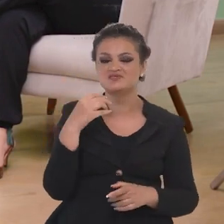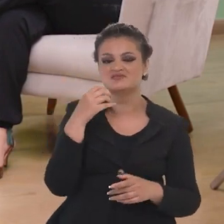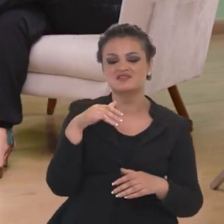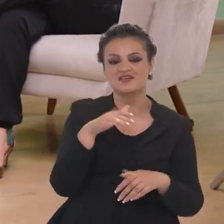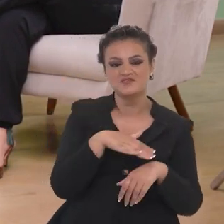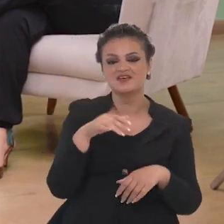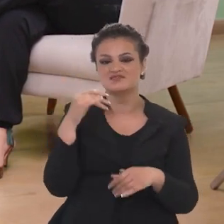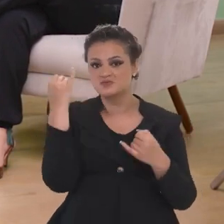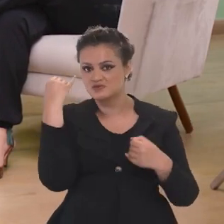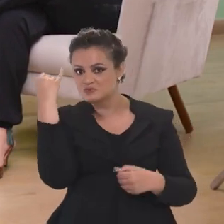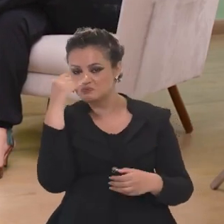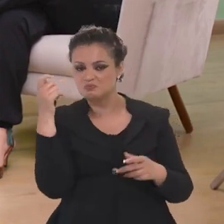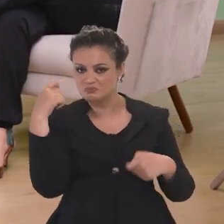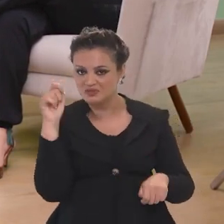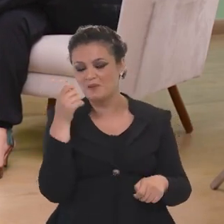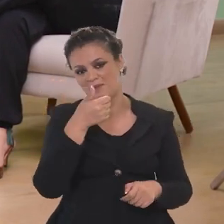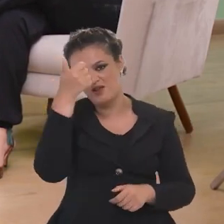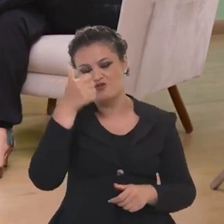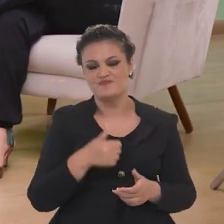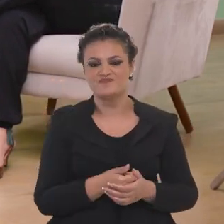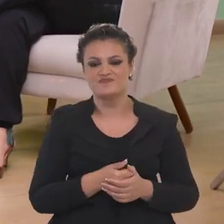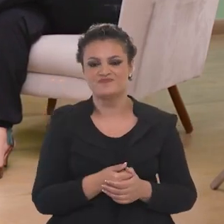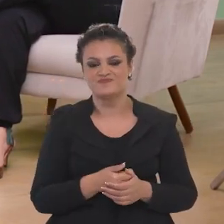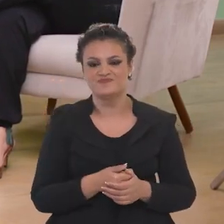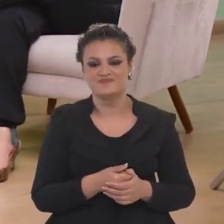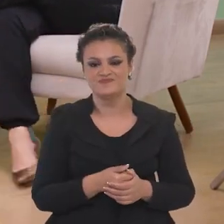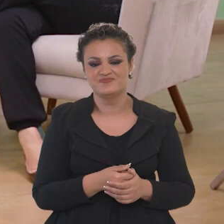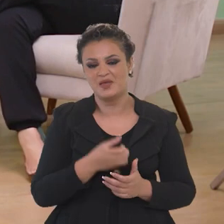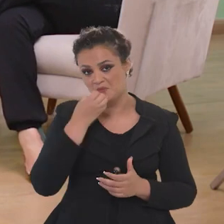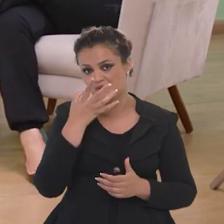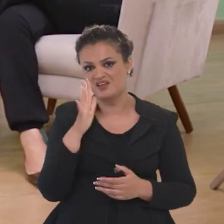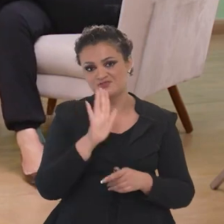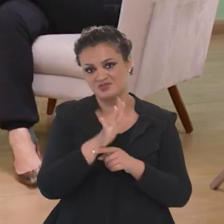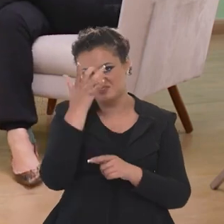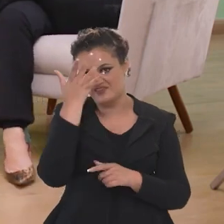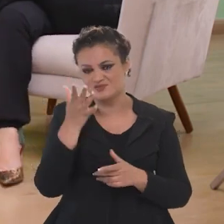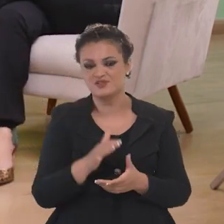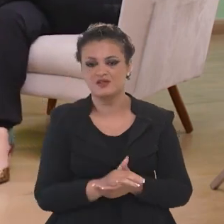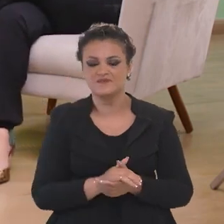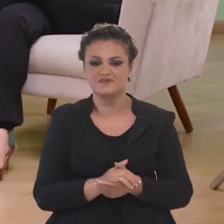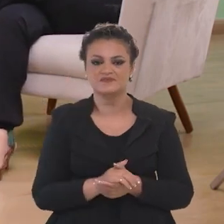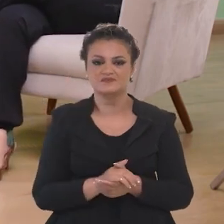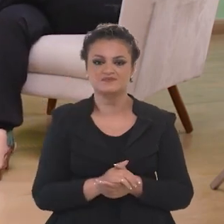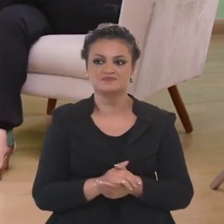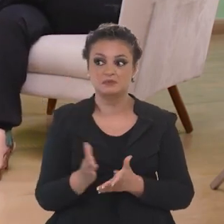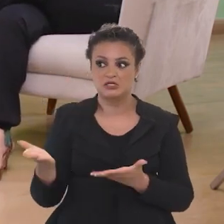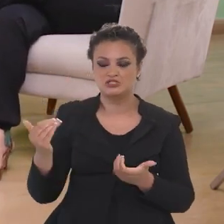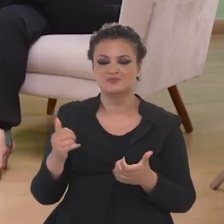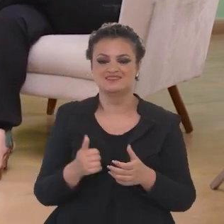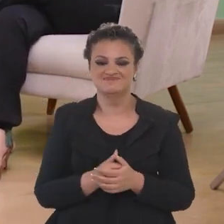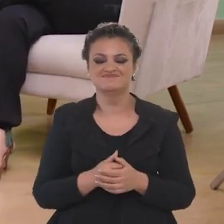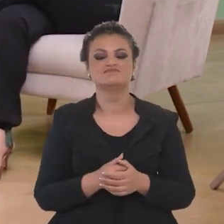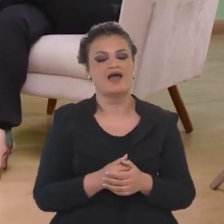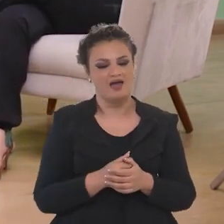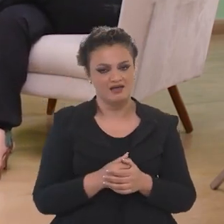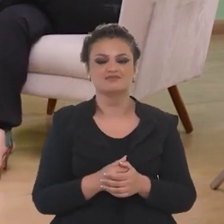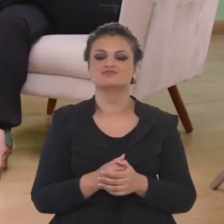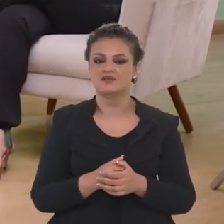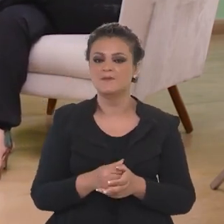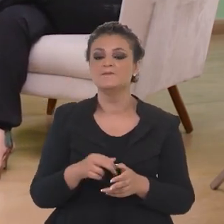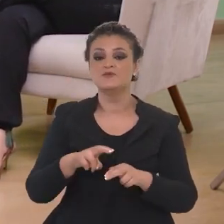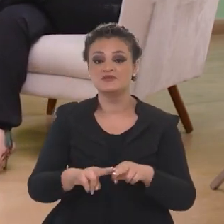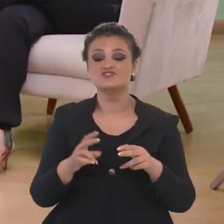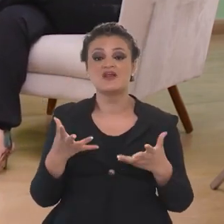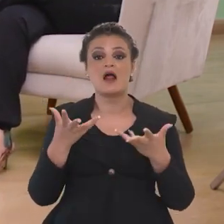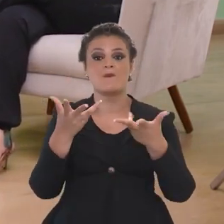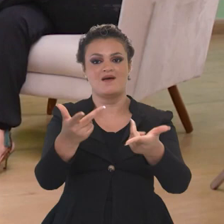fale espanhol ou, né, enfim, alguma coisa relacionada a isso já também é um facilitador, né, para a atração desse turista. Por isso, Jaqueline, que a gente fala